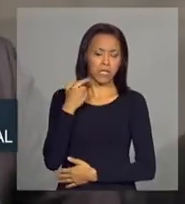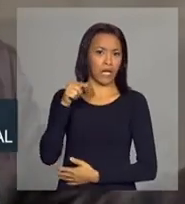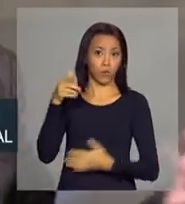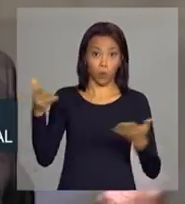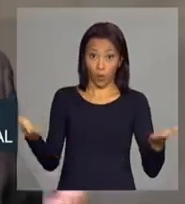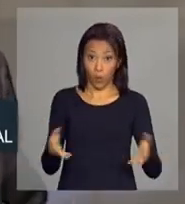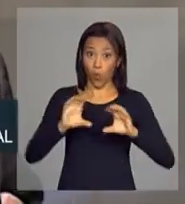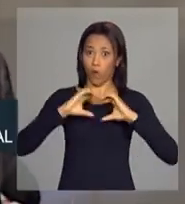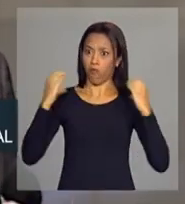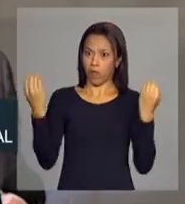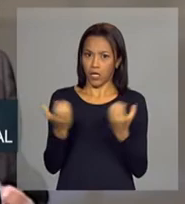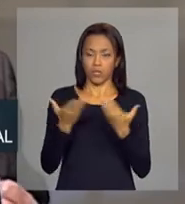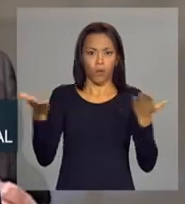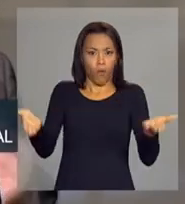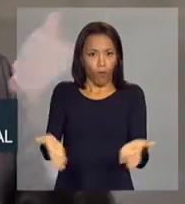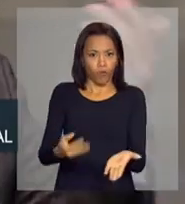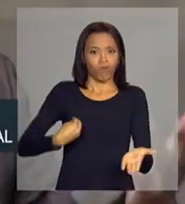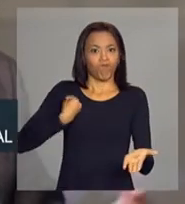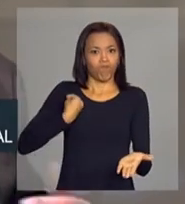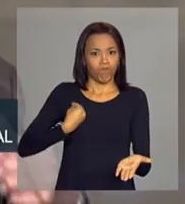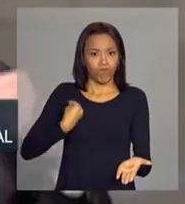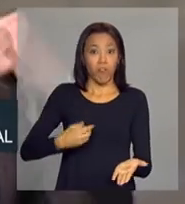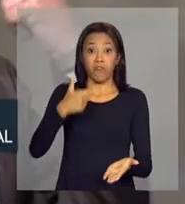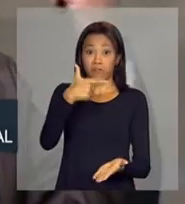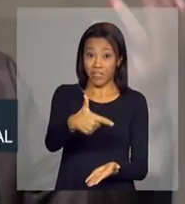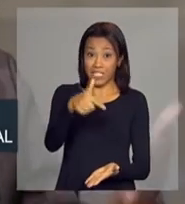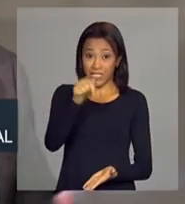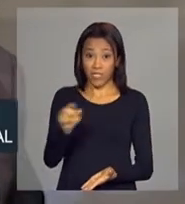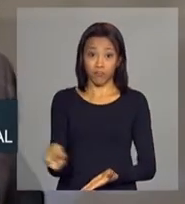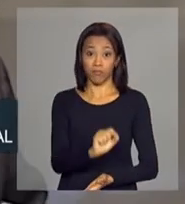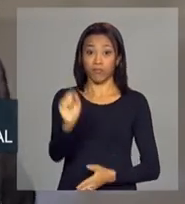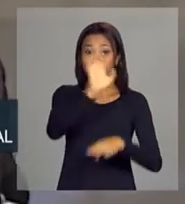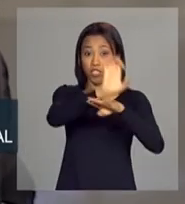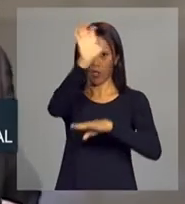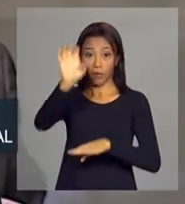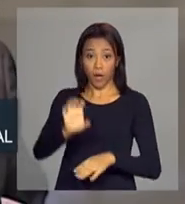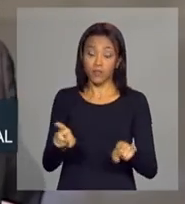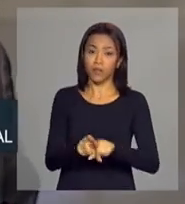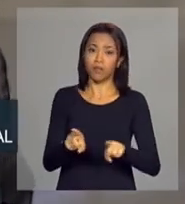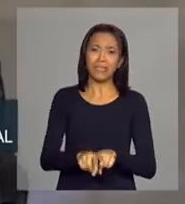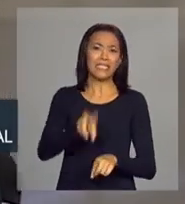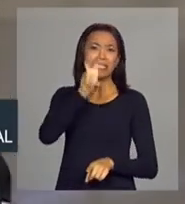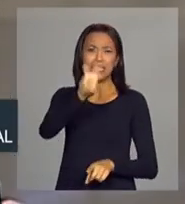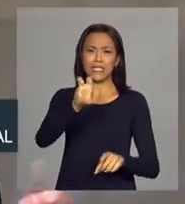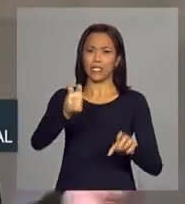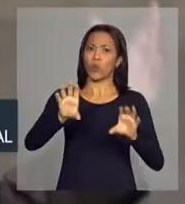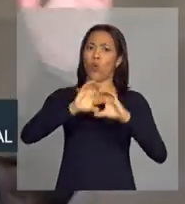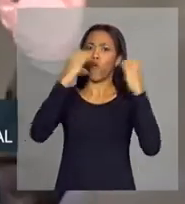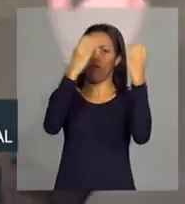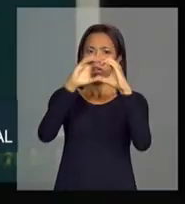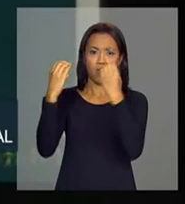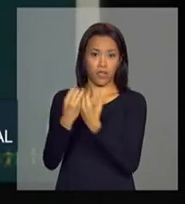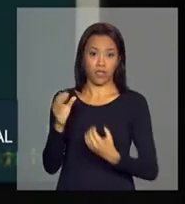tamanha amplitude, 27 conferências estaduais, 5 conferências macro-regionais,